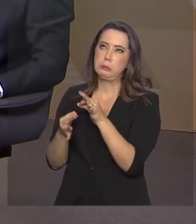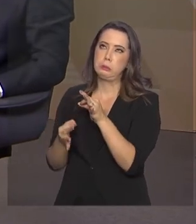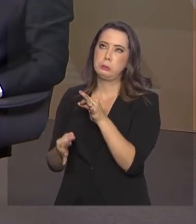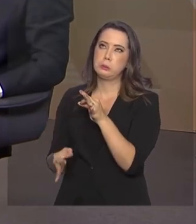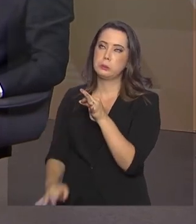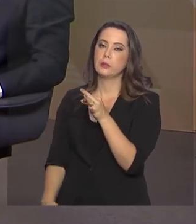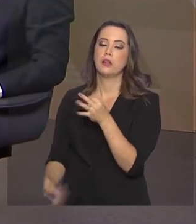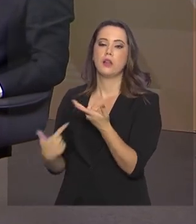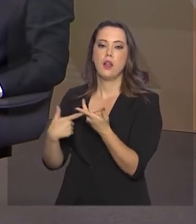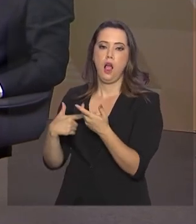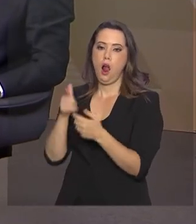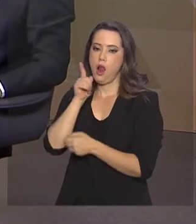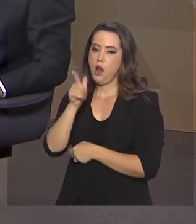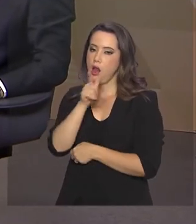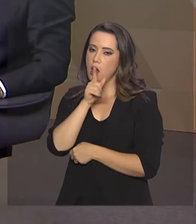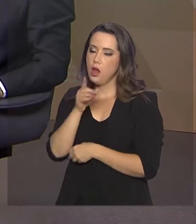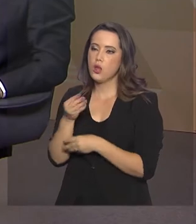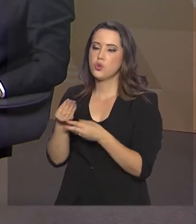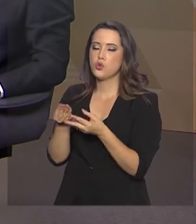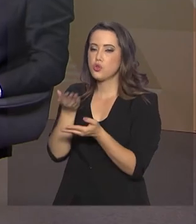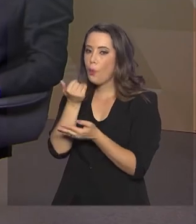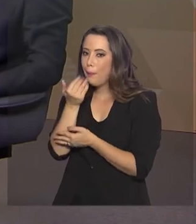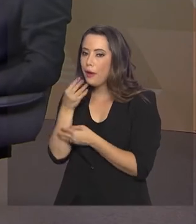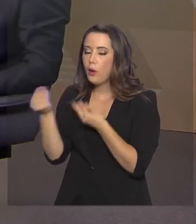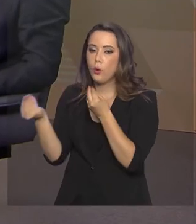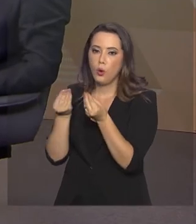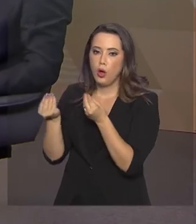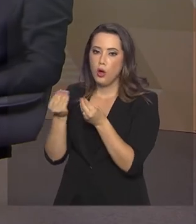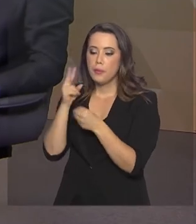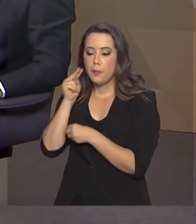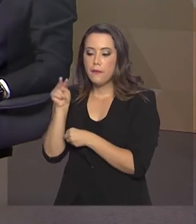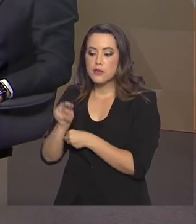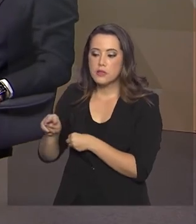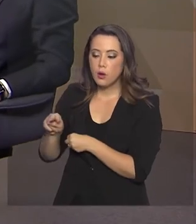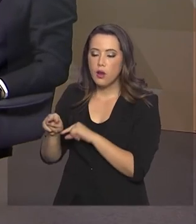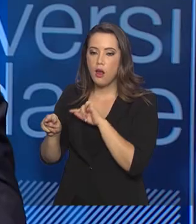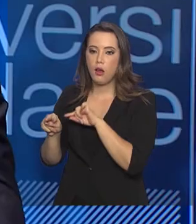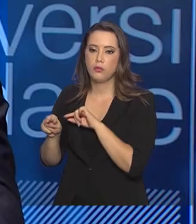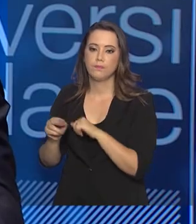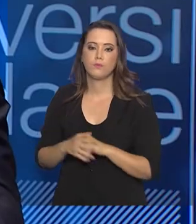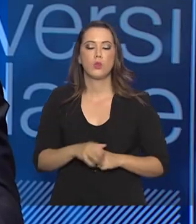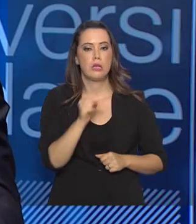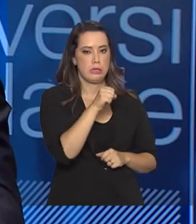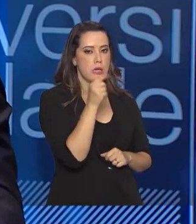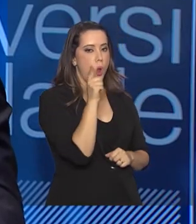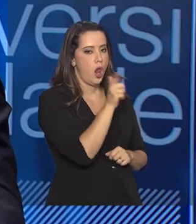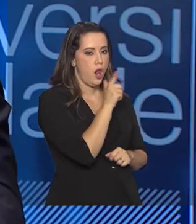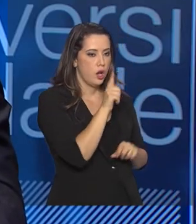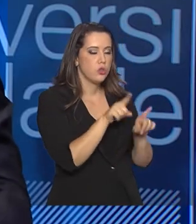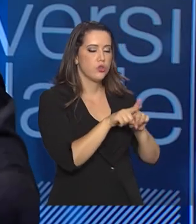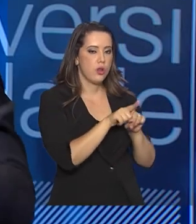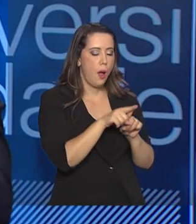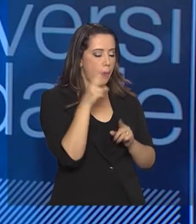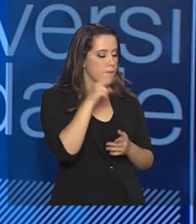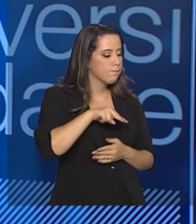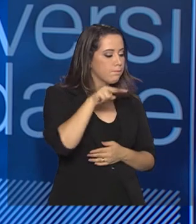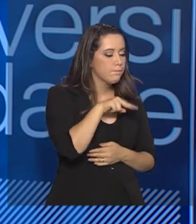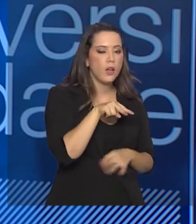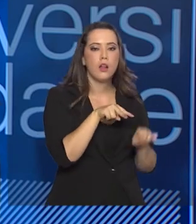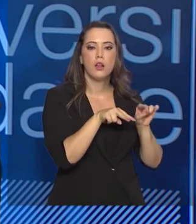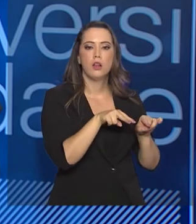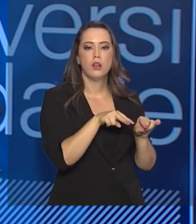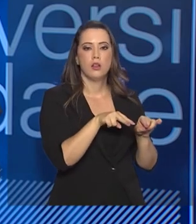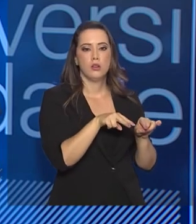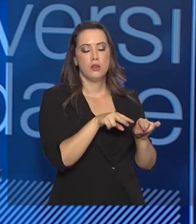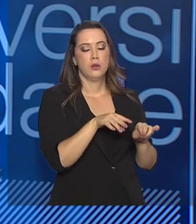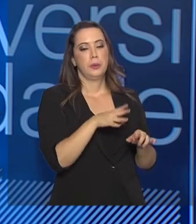refrescar a mente com um lanchinho, um docinho. Vai ser também revistado? Sim. Os lanchos também serão revistados. Serão